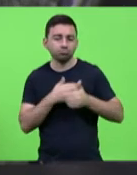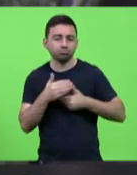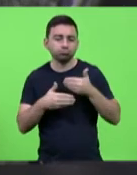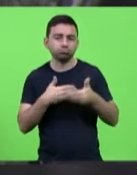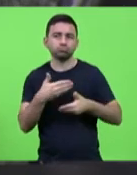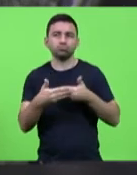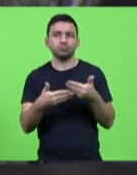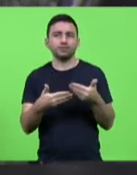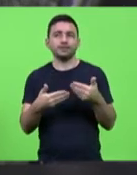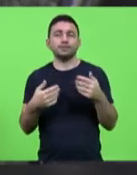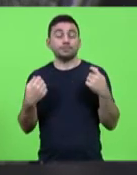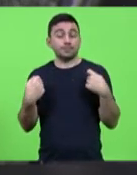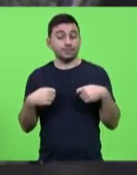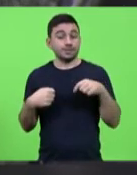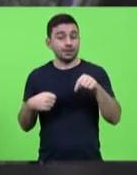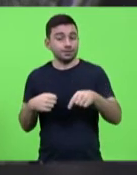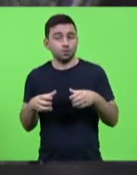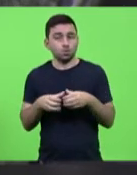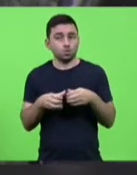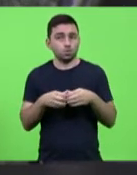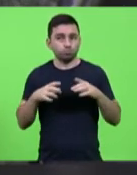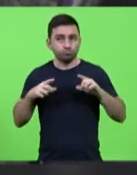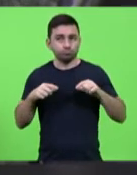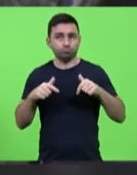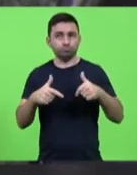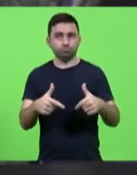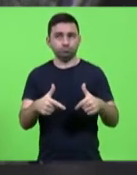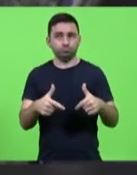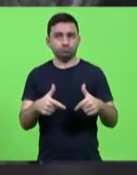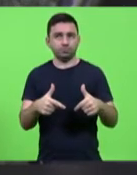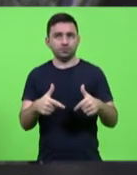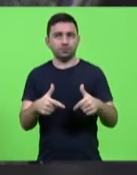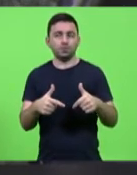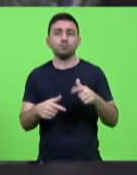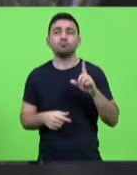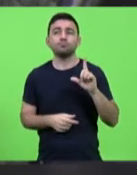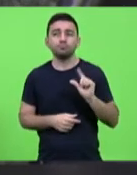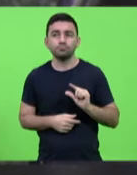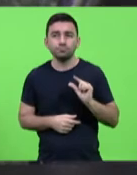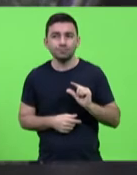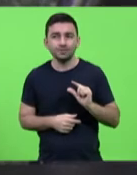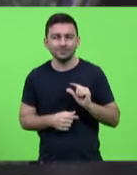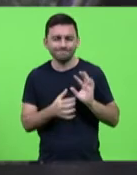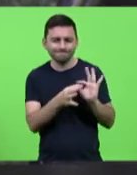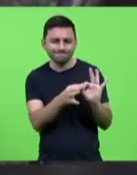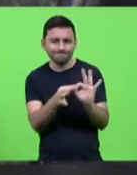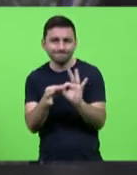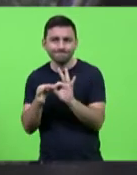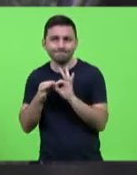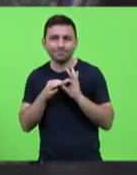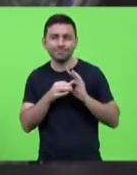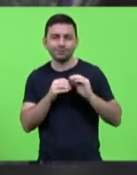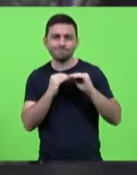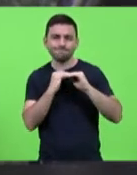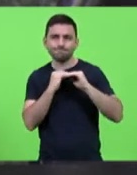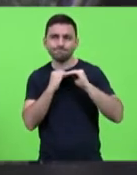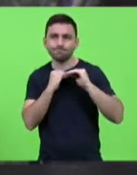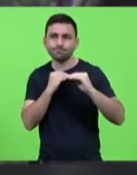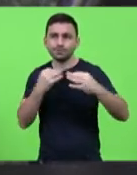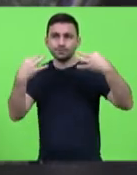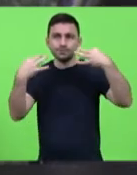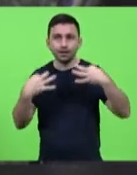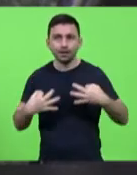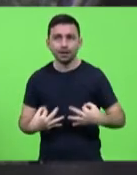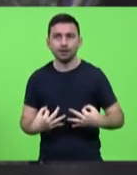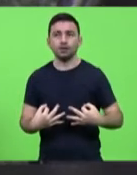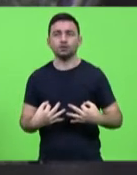acho que cabe a essa frente parlamentar dar o mínimo de uniformidade, de alinhamento a essas